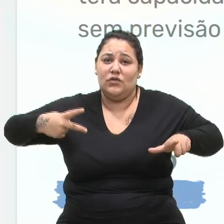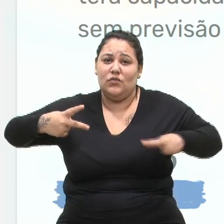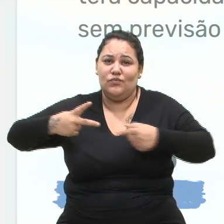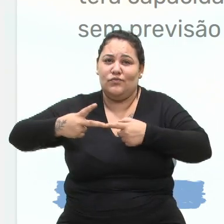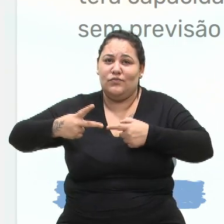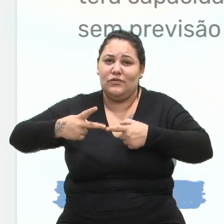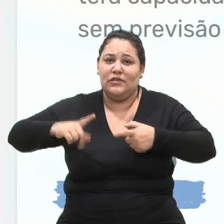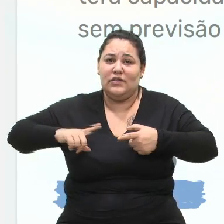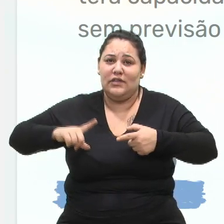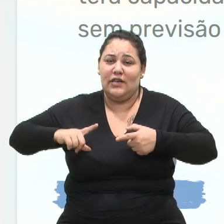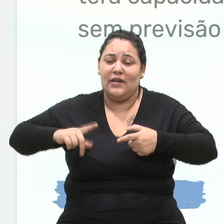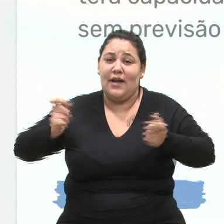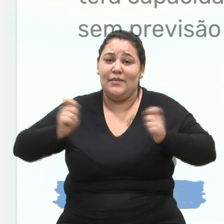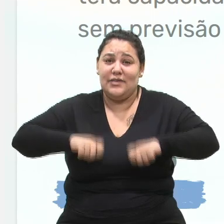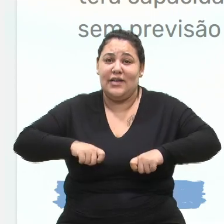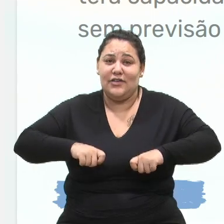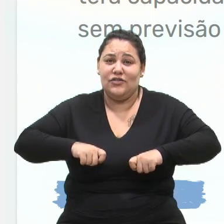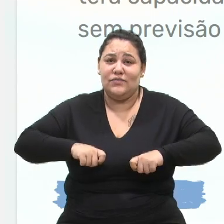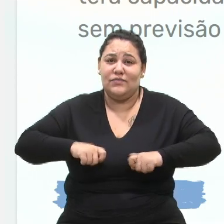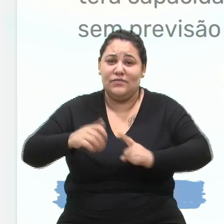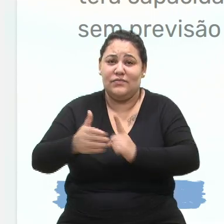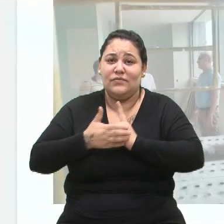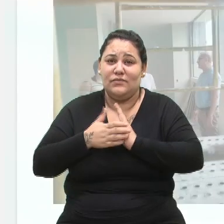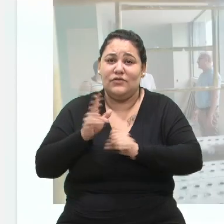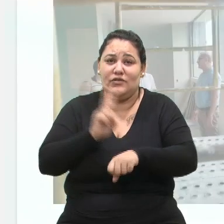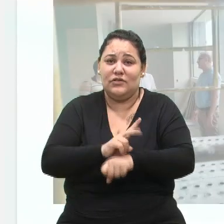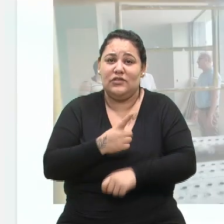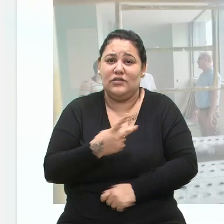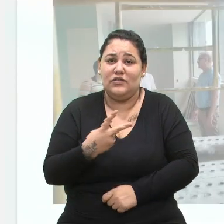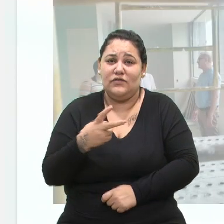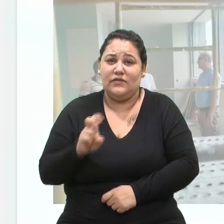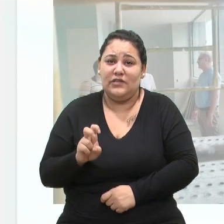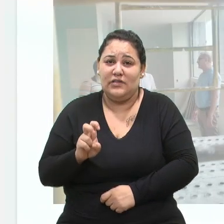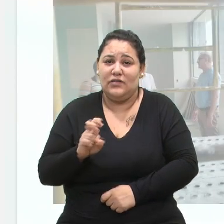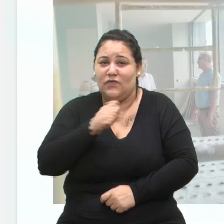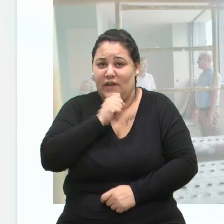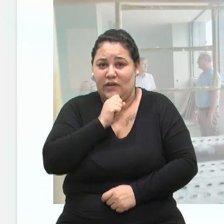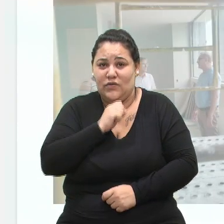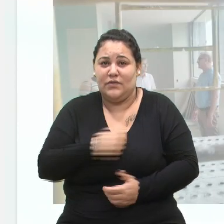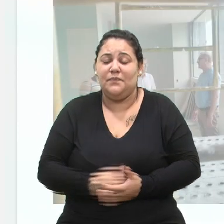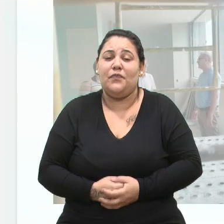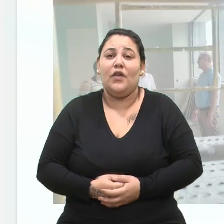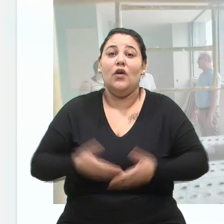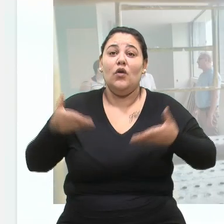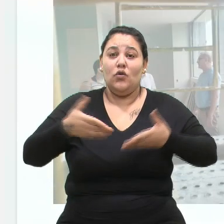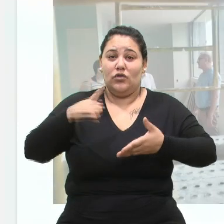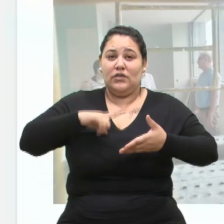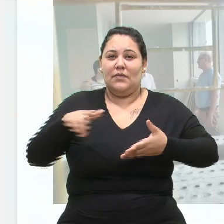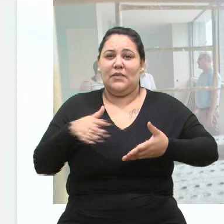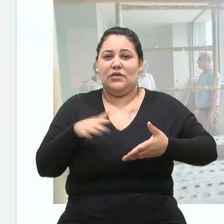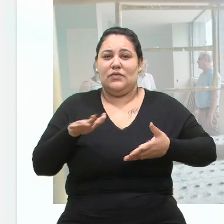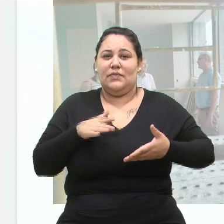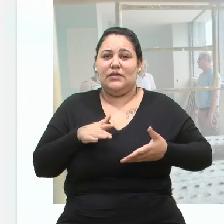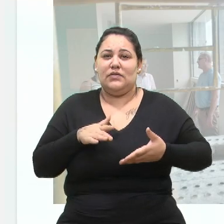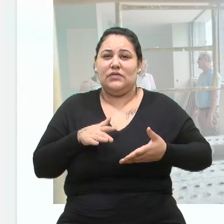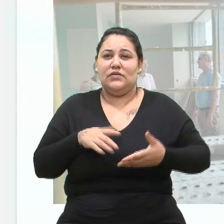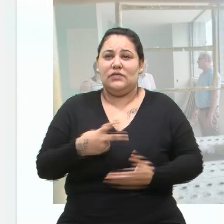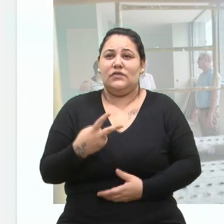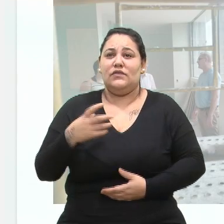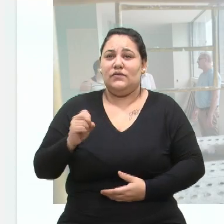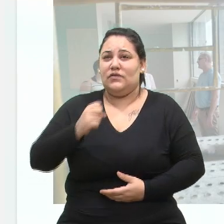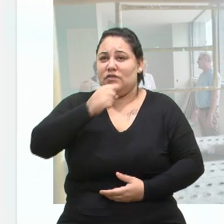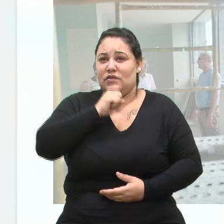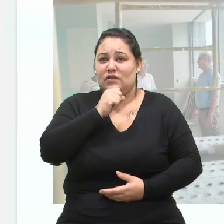125 idosos, mas que ainda não tem previsão de ocupação total. Hoje, nós temos em torno de 20 idosos no